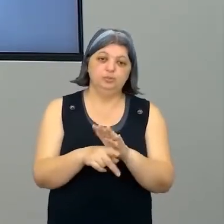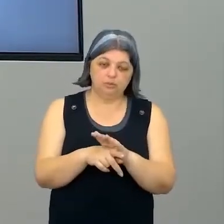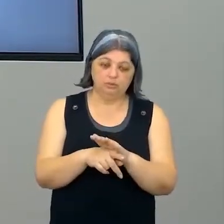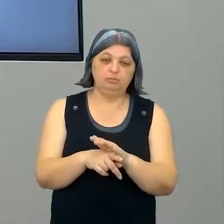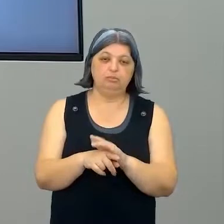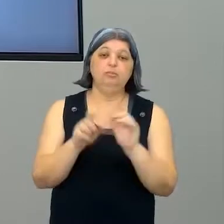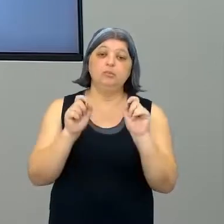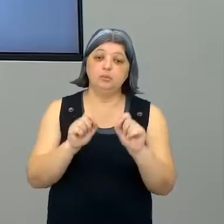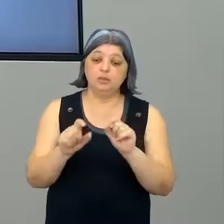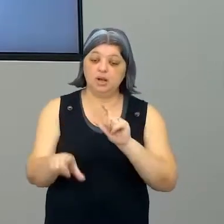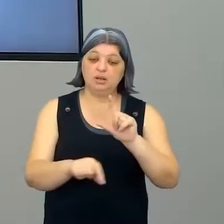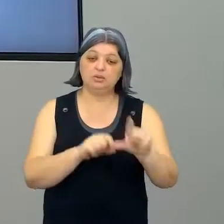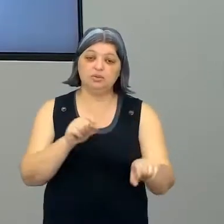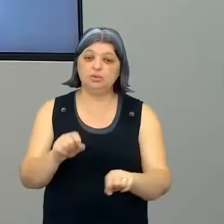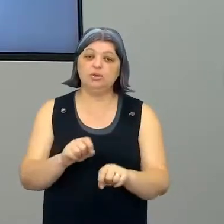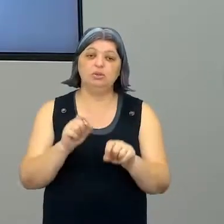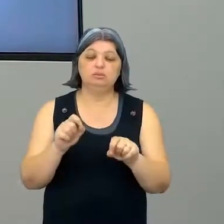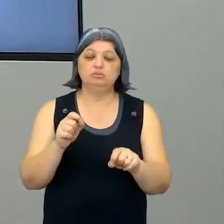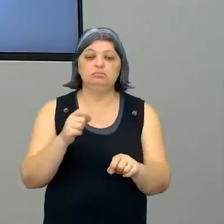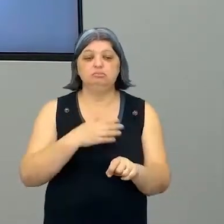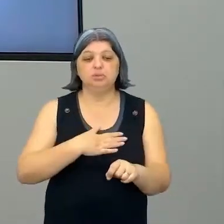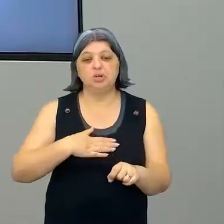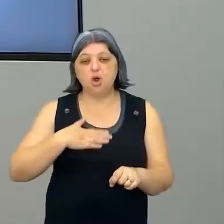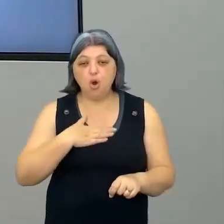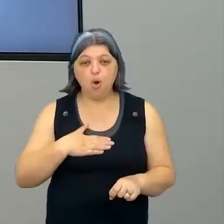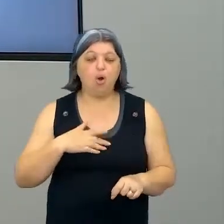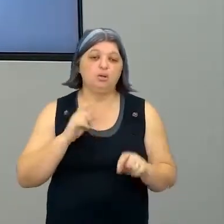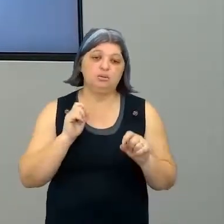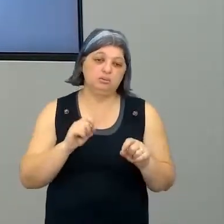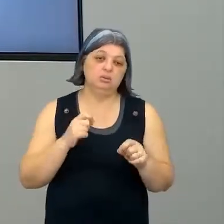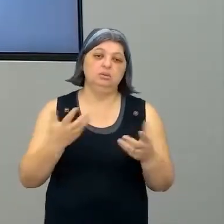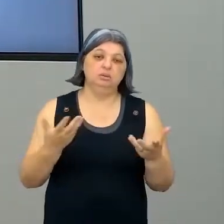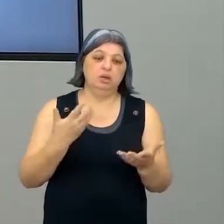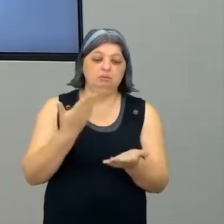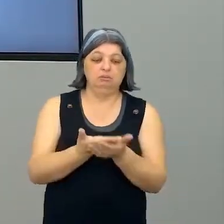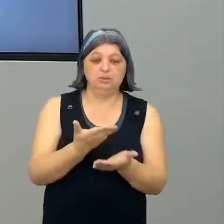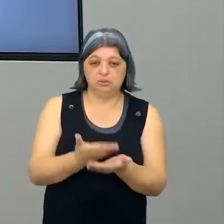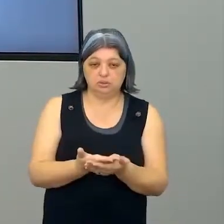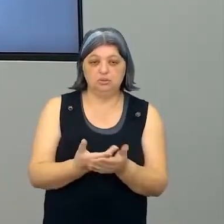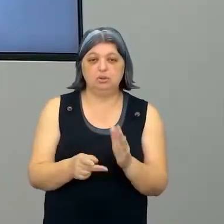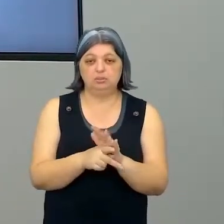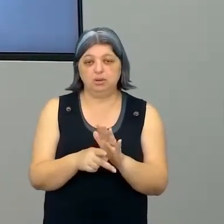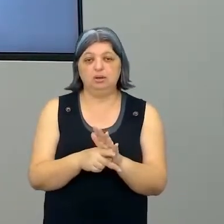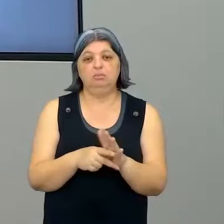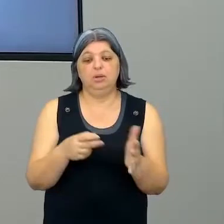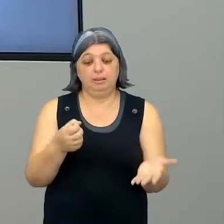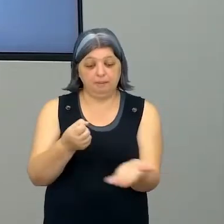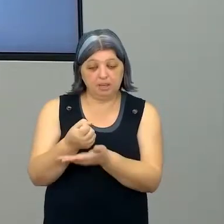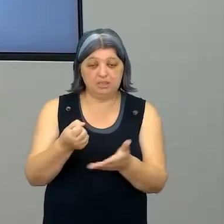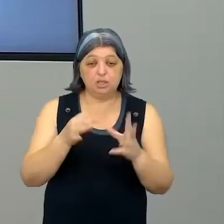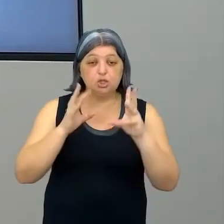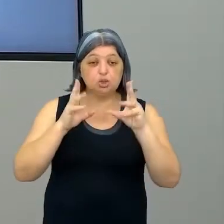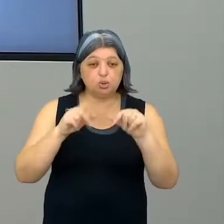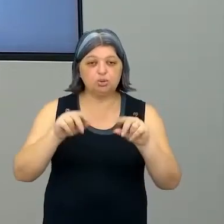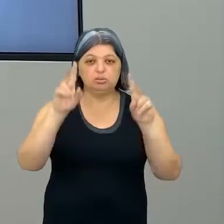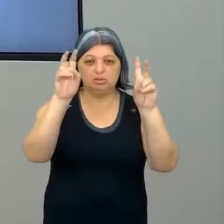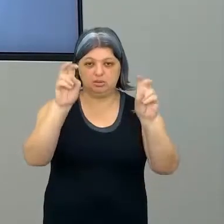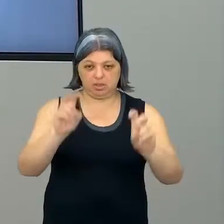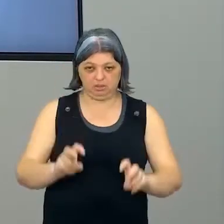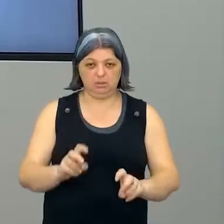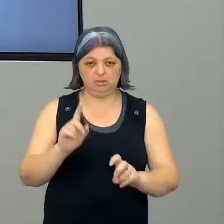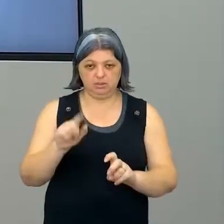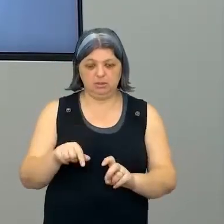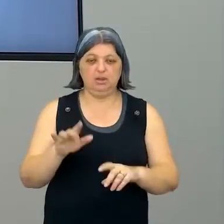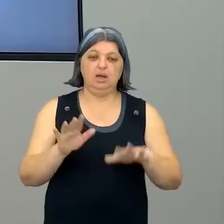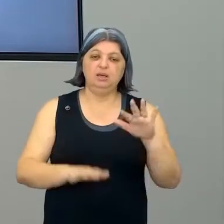possam escolher aquilo que vocês querem se aprofundar, com base em tudo aquilo que foi visto. Querendo ou não, isso era uma coisa